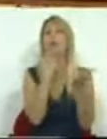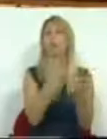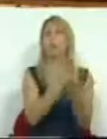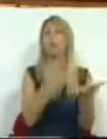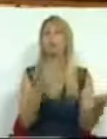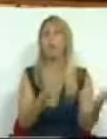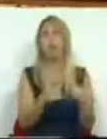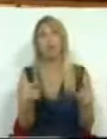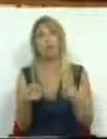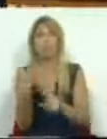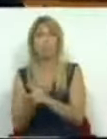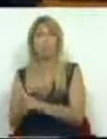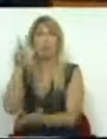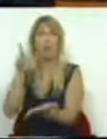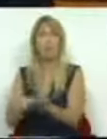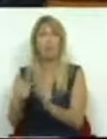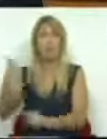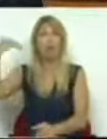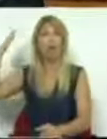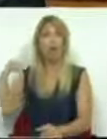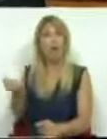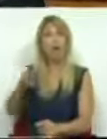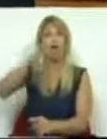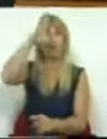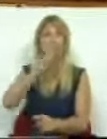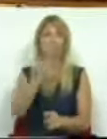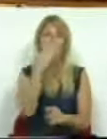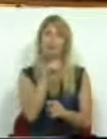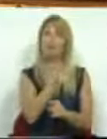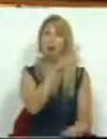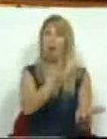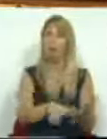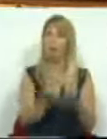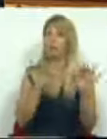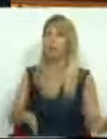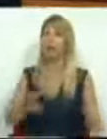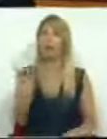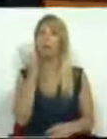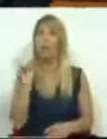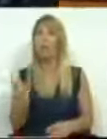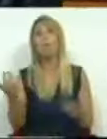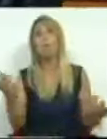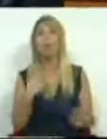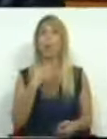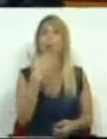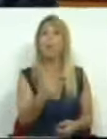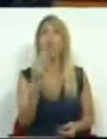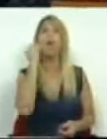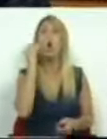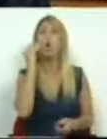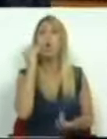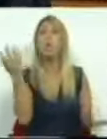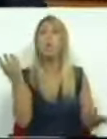na legislatura anterior, não parecem ser aquelas que vão ser adotadas no novo regime de Bolsas e, portanto, pedir que também se pronunciasse sobre como vê aquilo que vamos